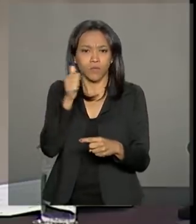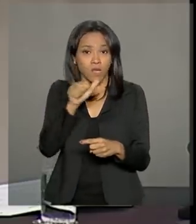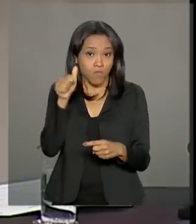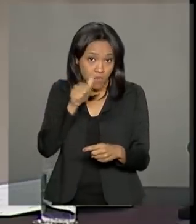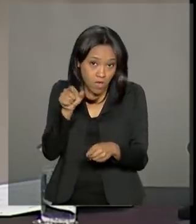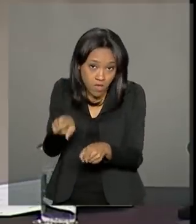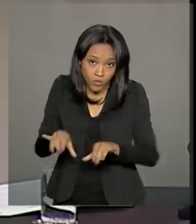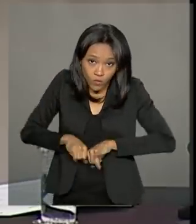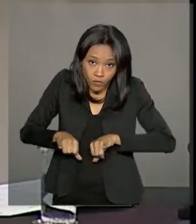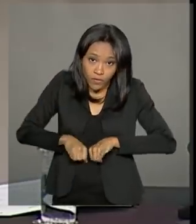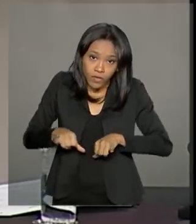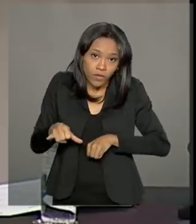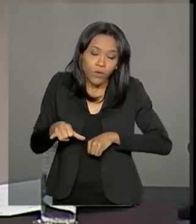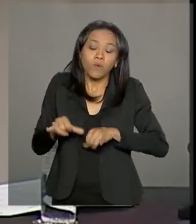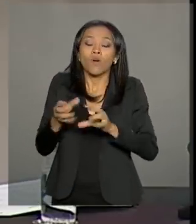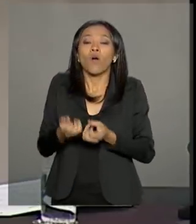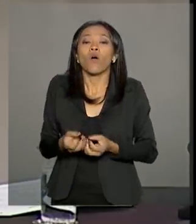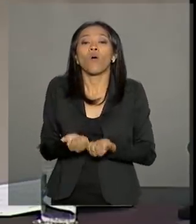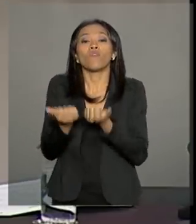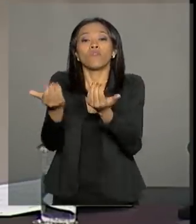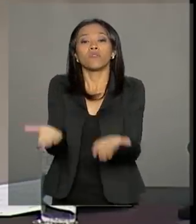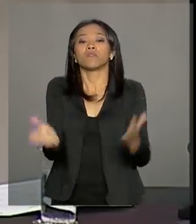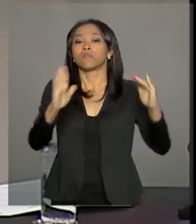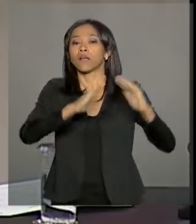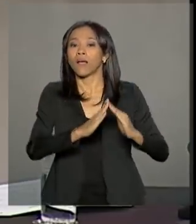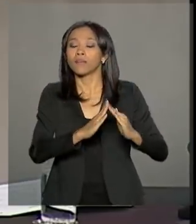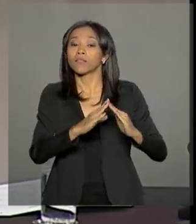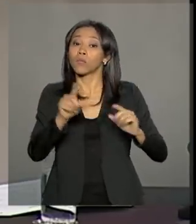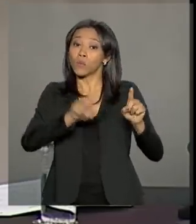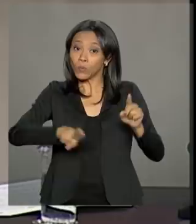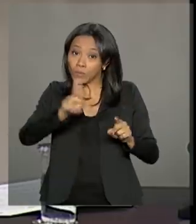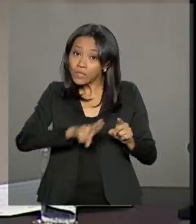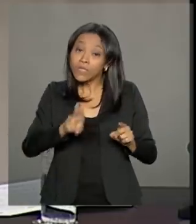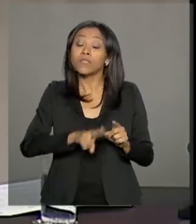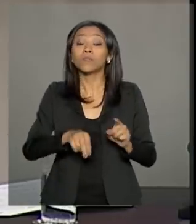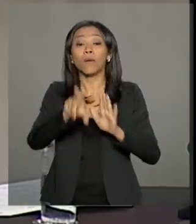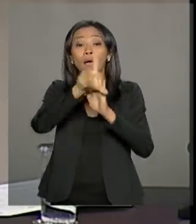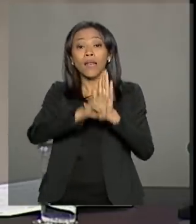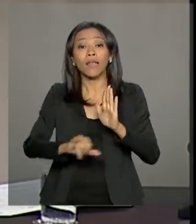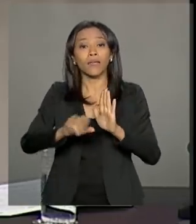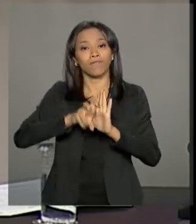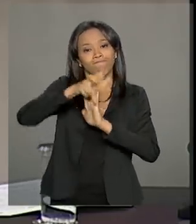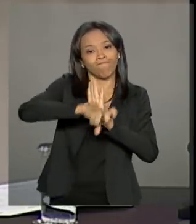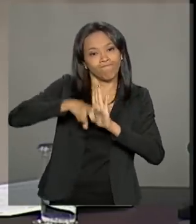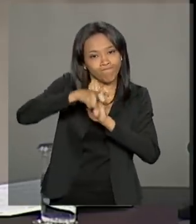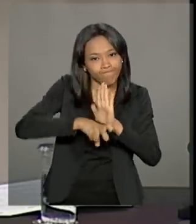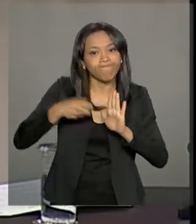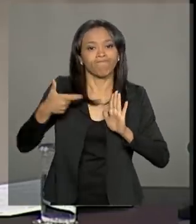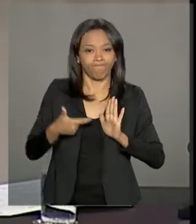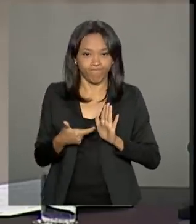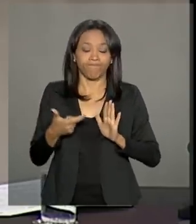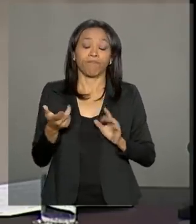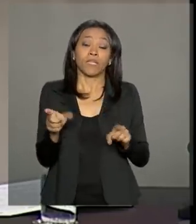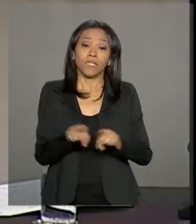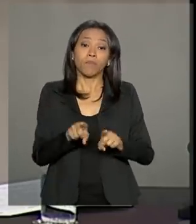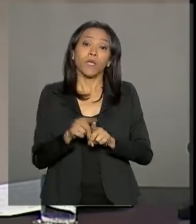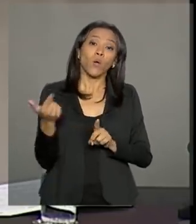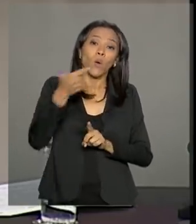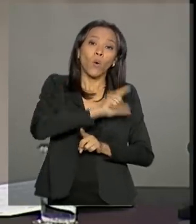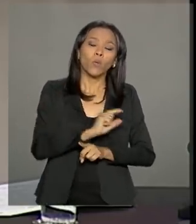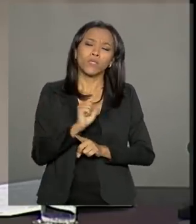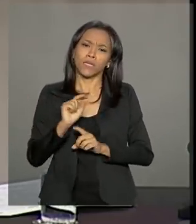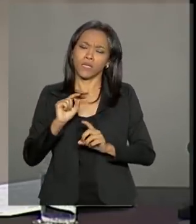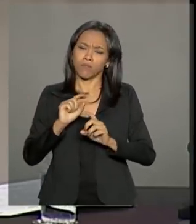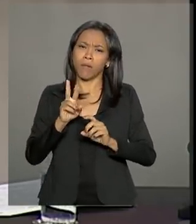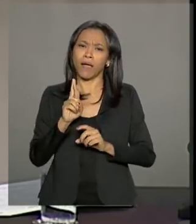vítima de violência por meio da Lei Maria da Penha. Requer o novo Pacto Federativo pelo fortalecimento da rede de proteção